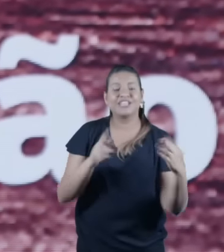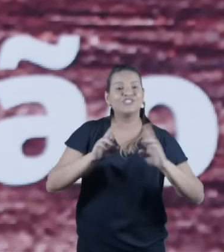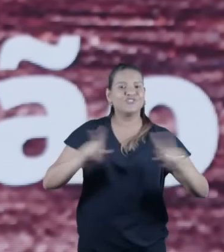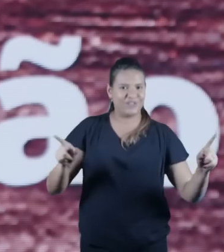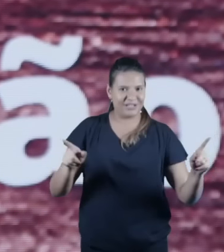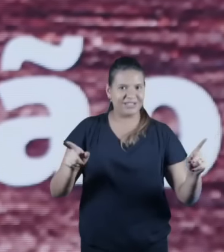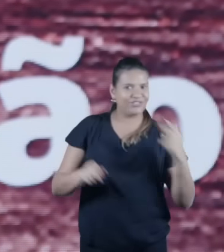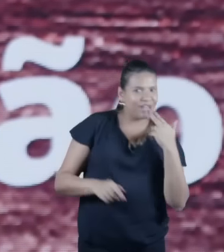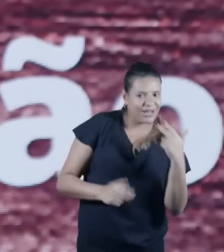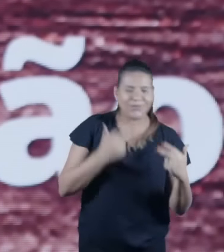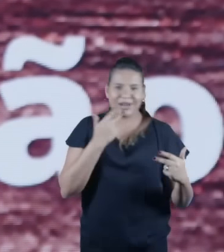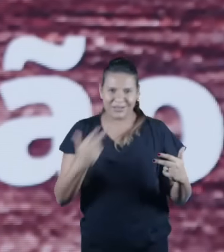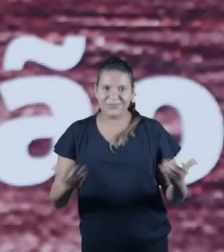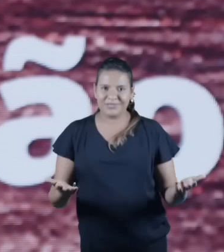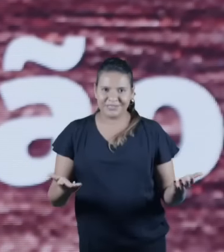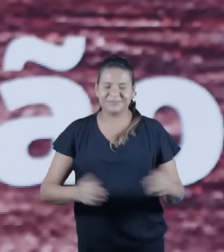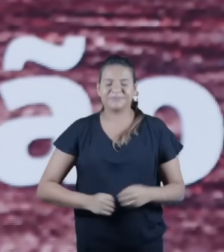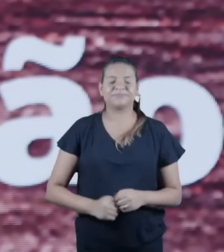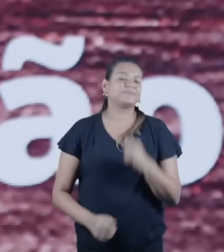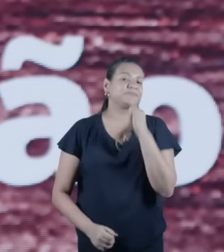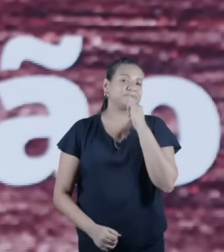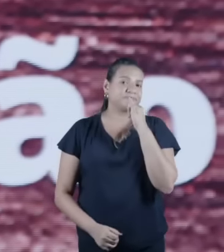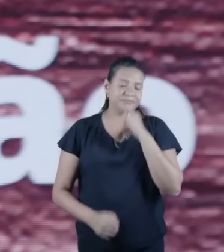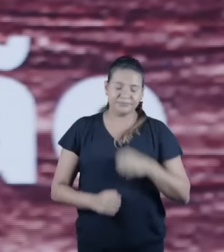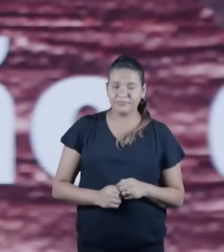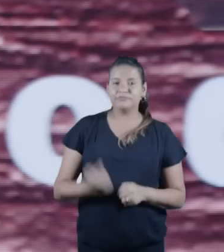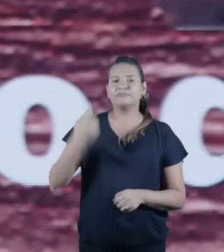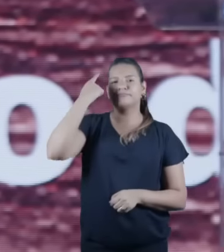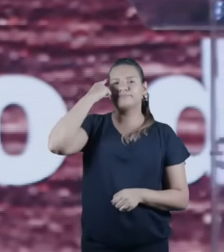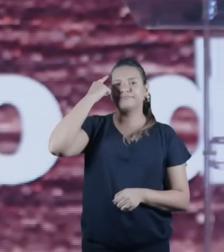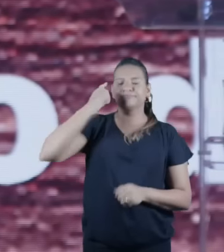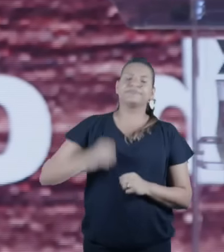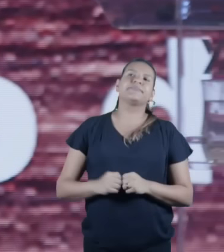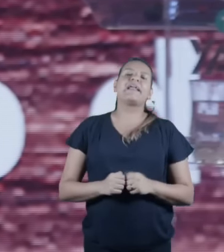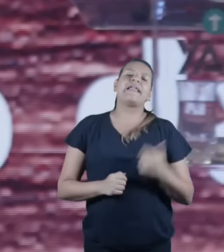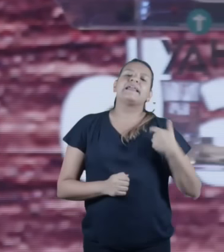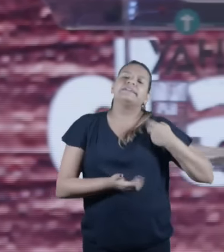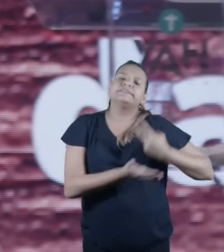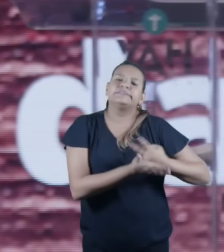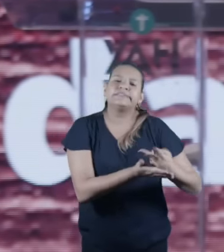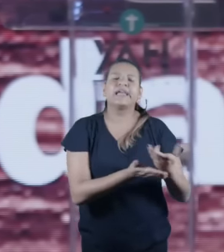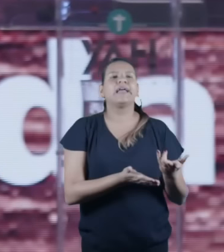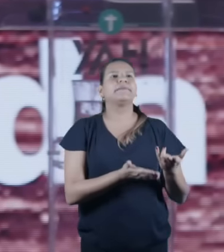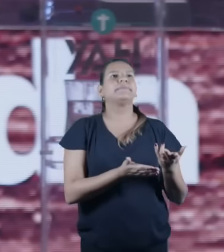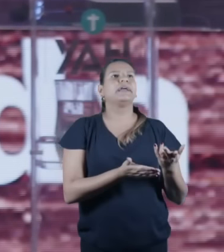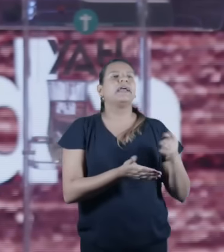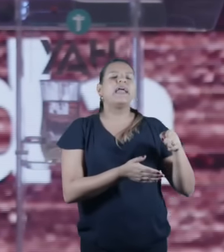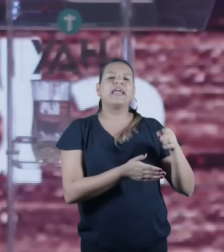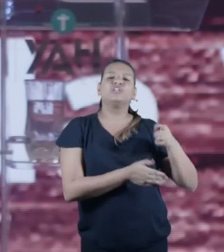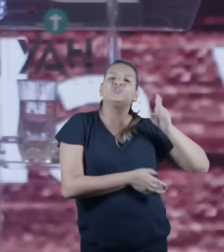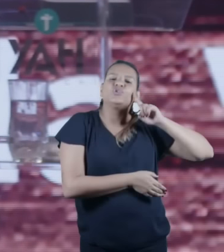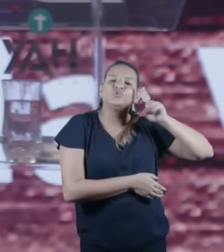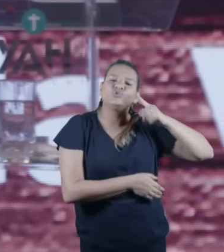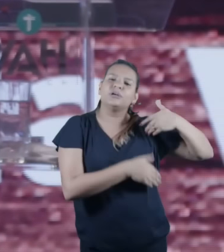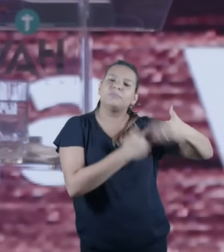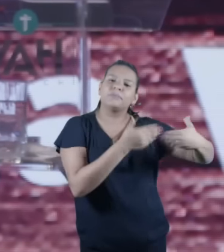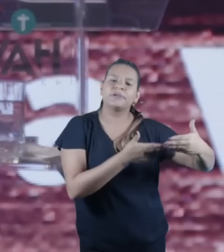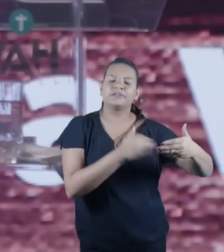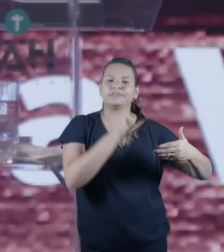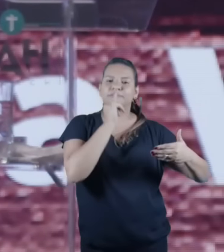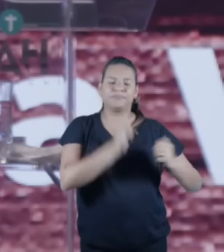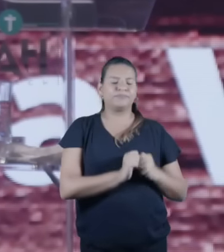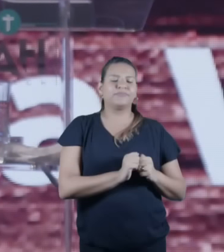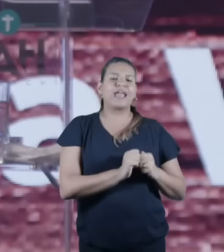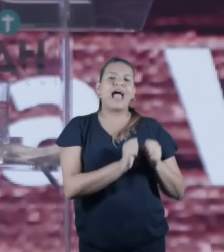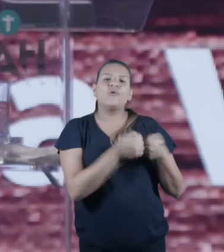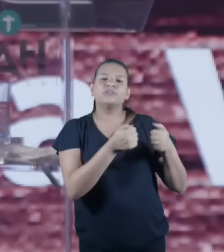e feijão nosso de cada dia mas quando Jesus falava para aquela população o equivalente ao arroz e feijão que eles comiam